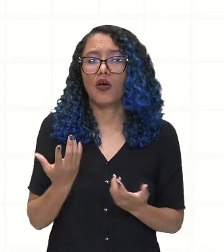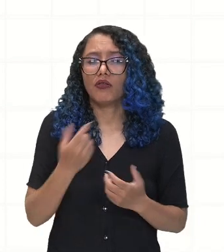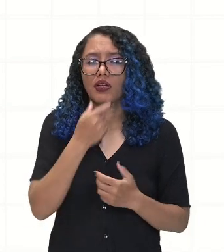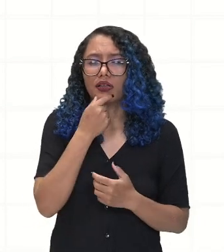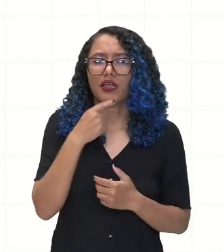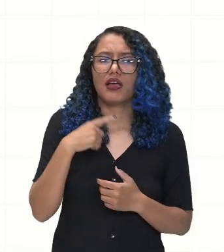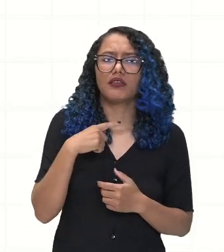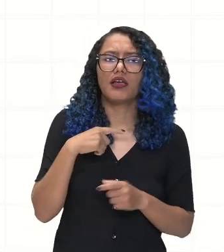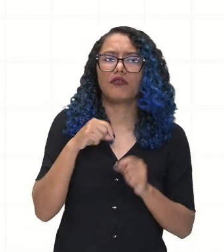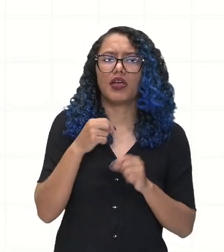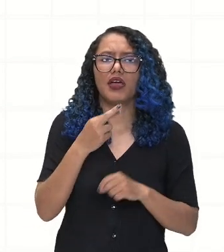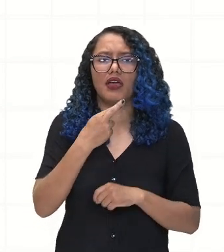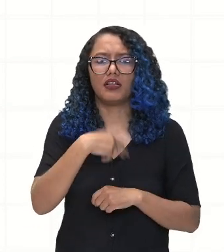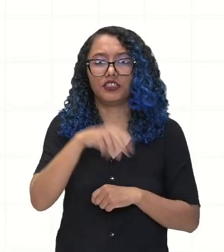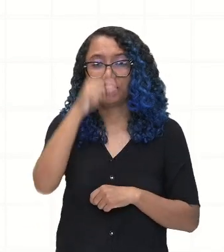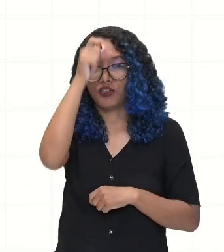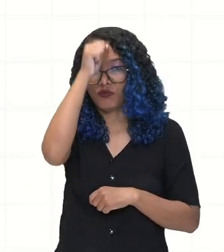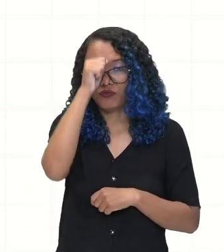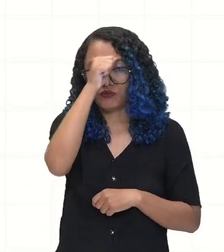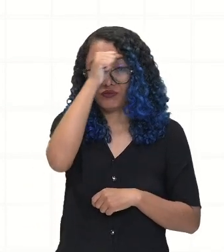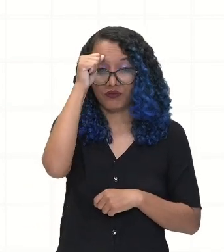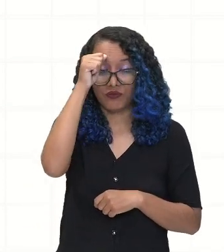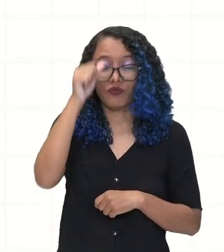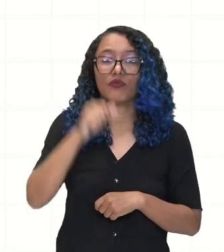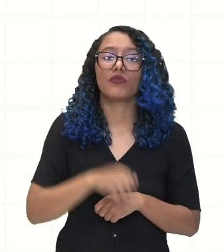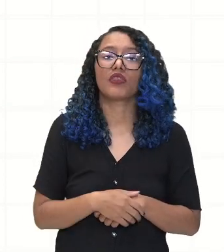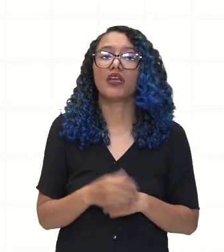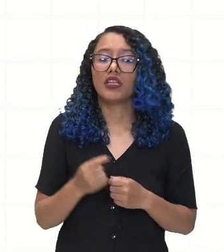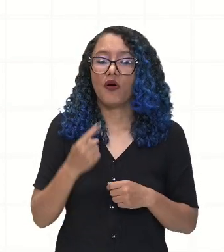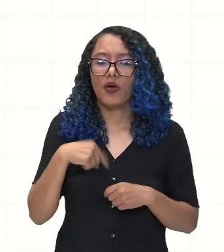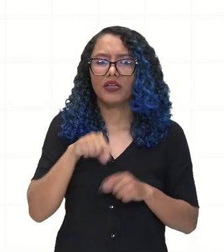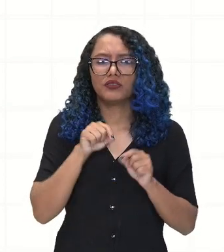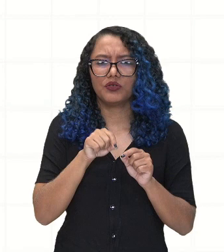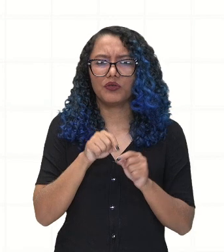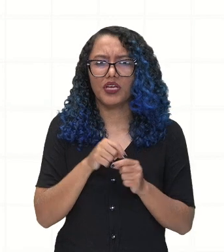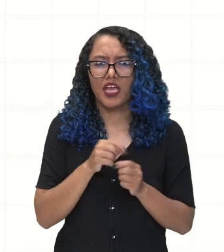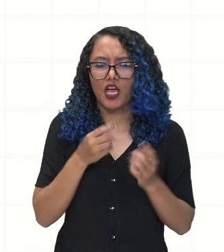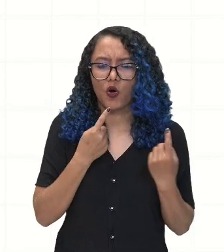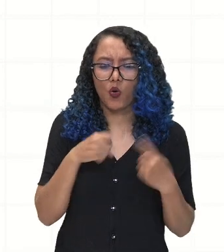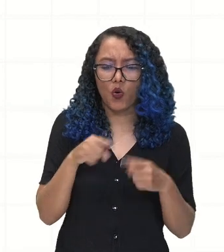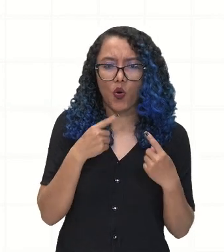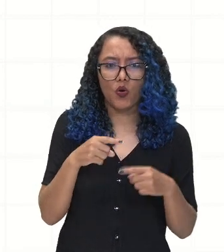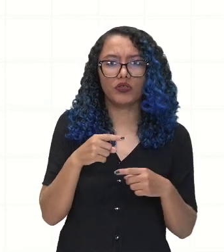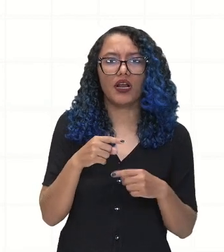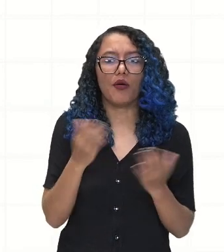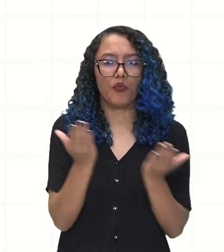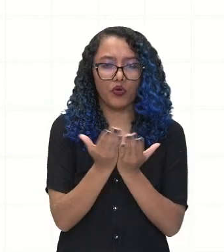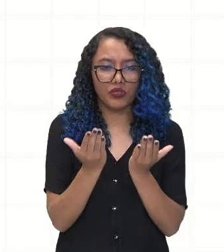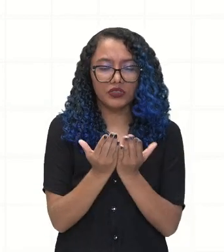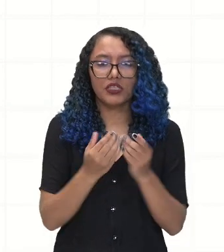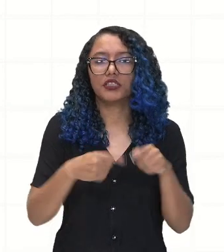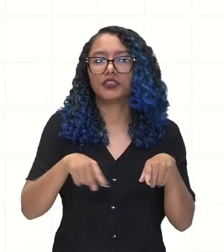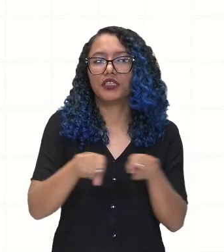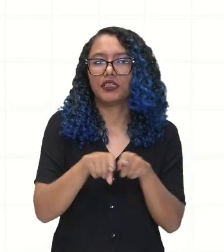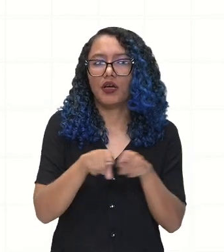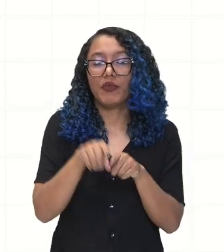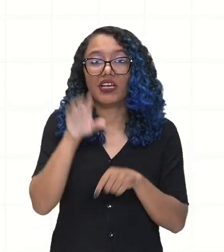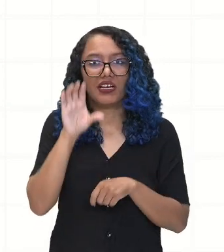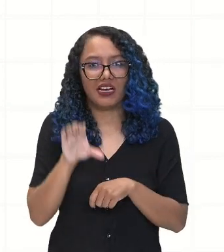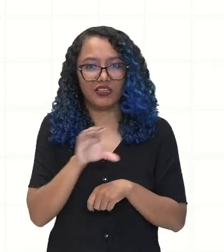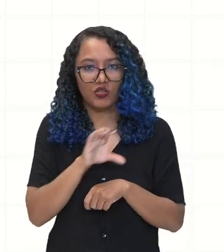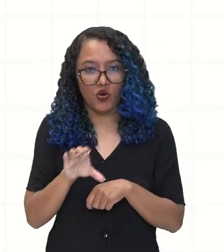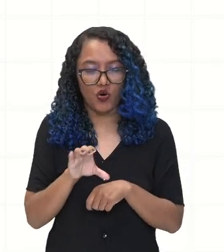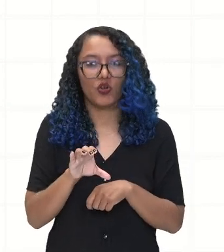Então, os anglicanos vão começar a perseguir tanto protestantes que não eram anglicanos e também como católicos.